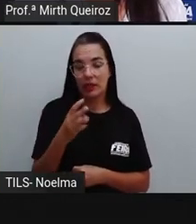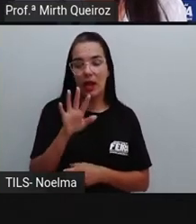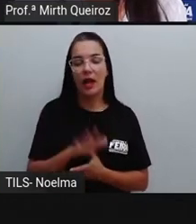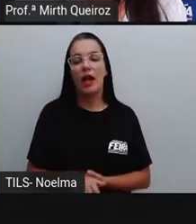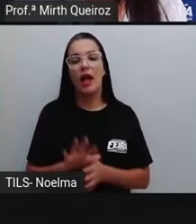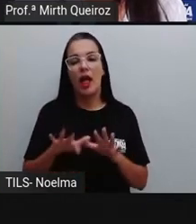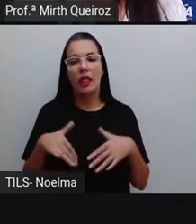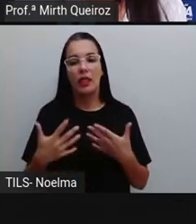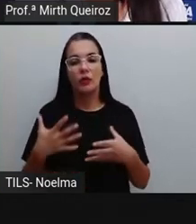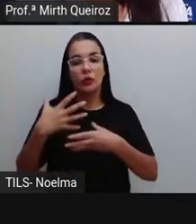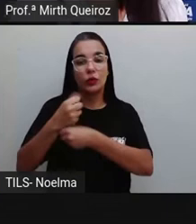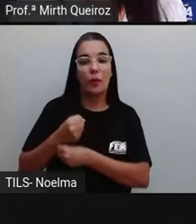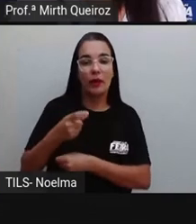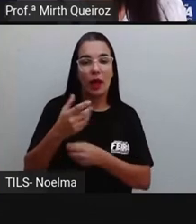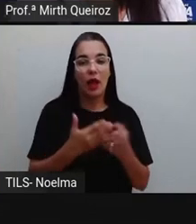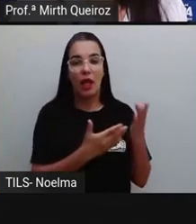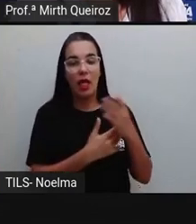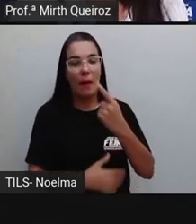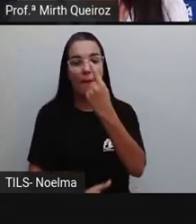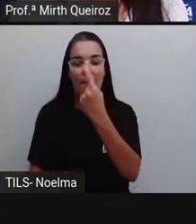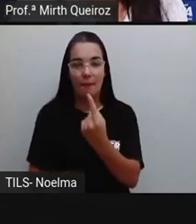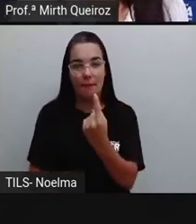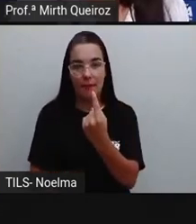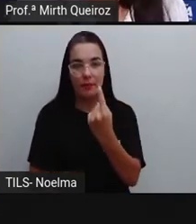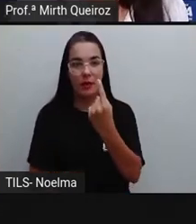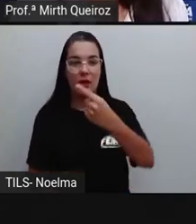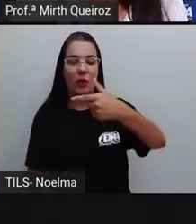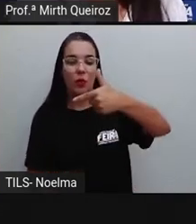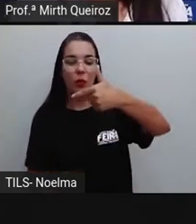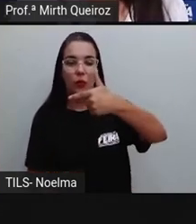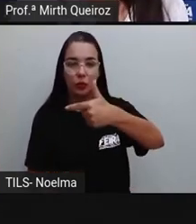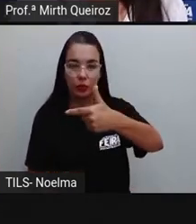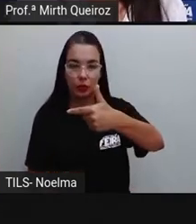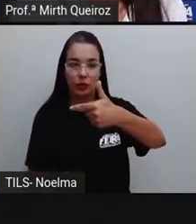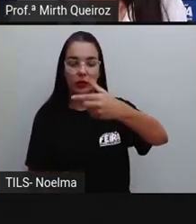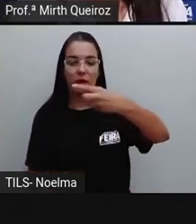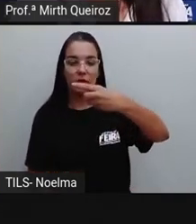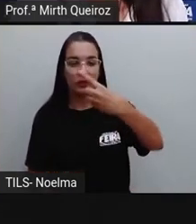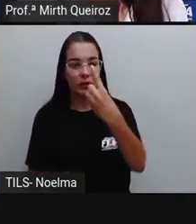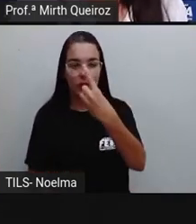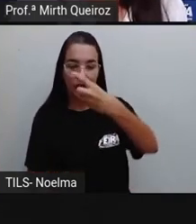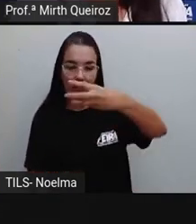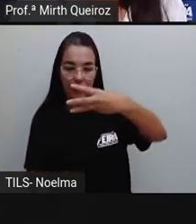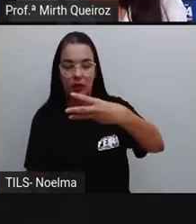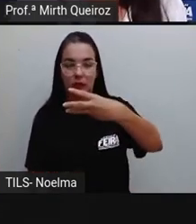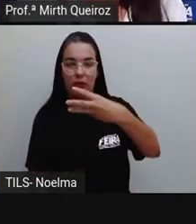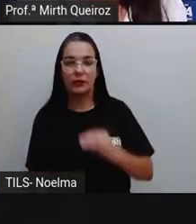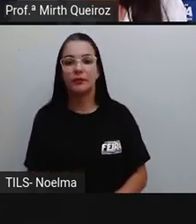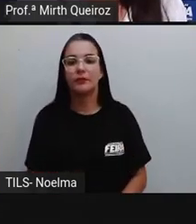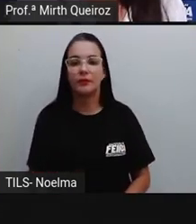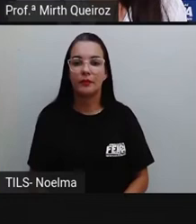três, três. Então, nós temos o número mil, duzentos e treze.